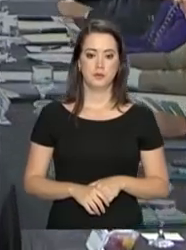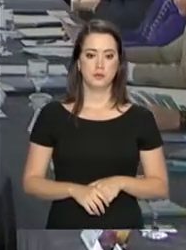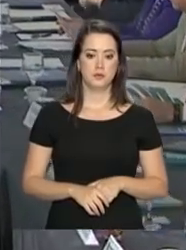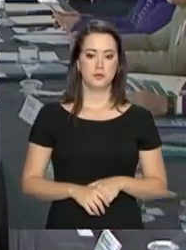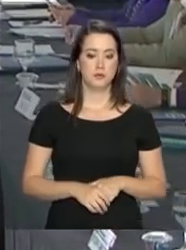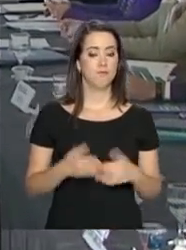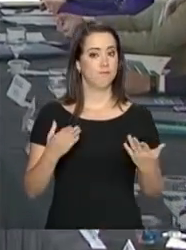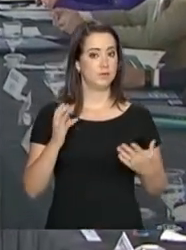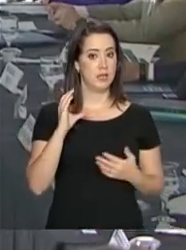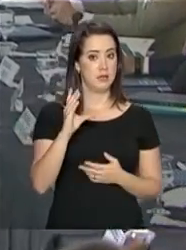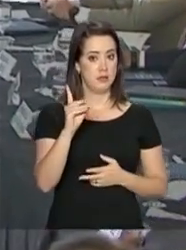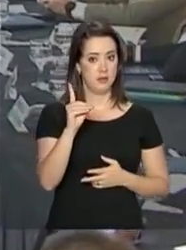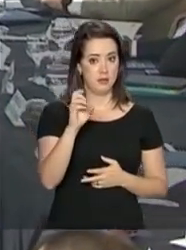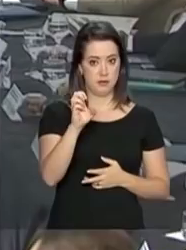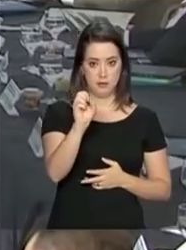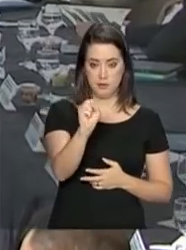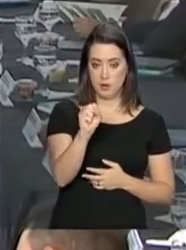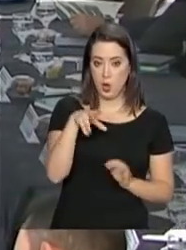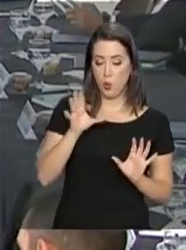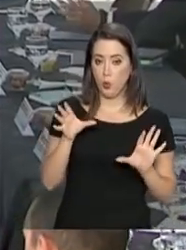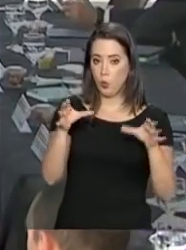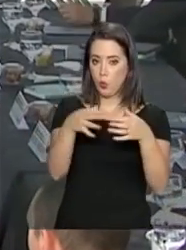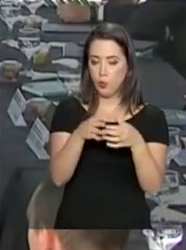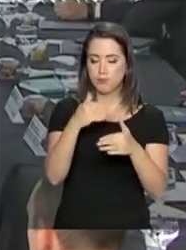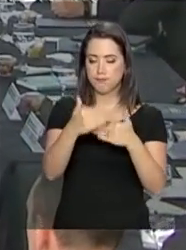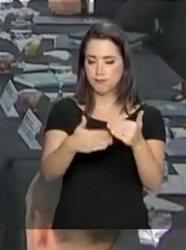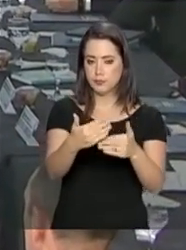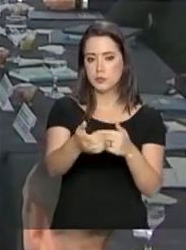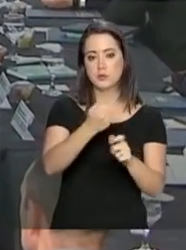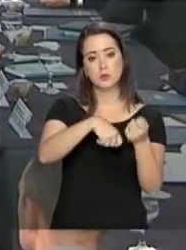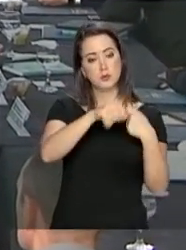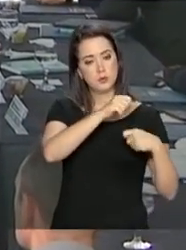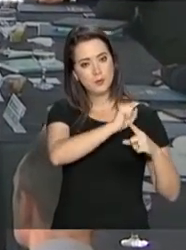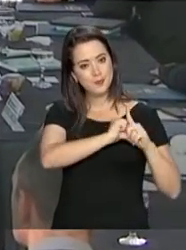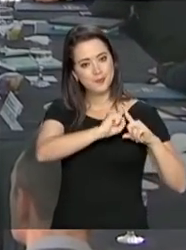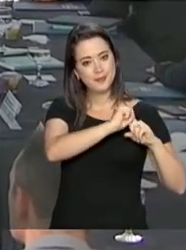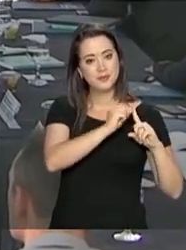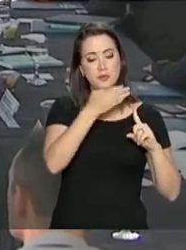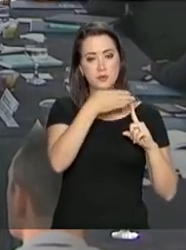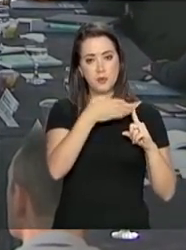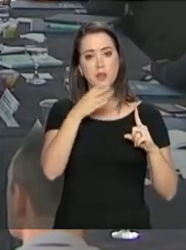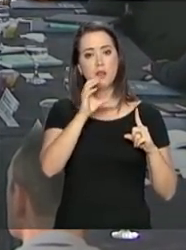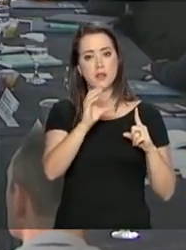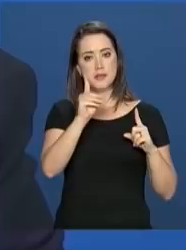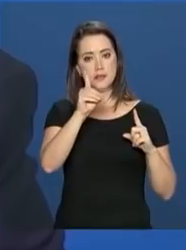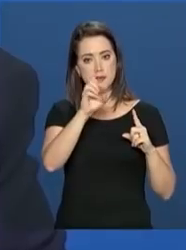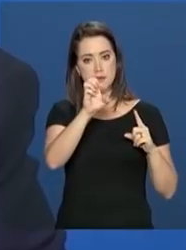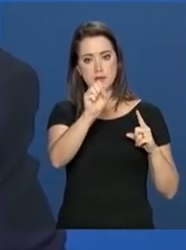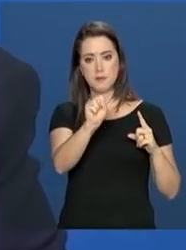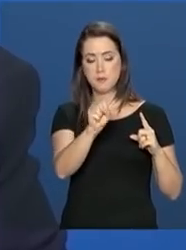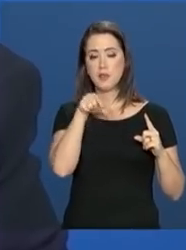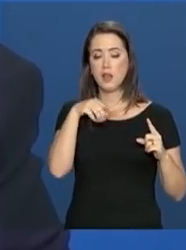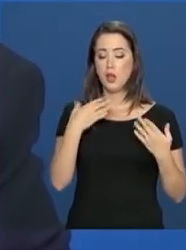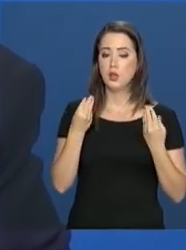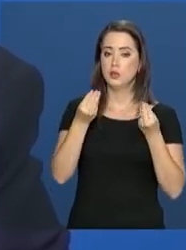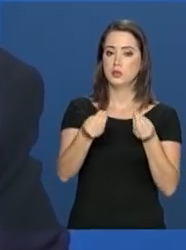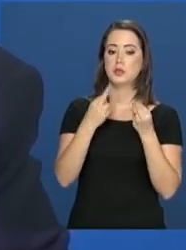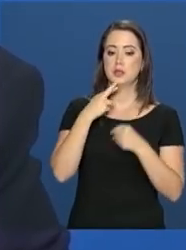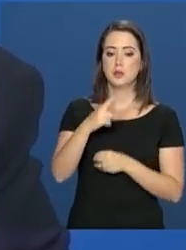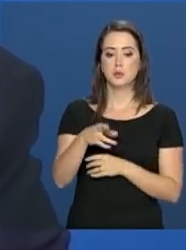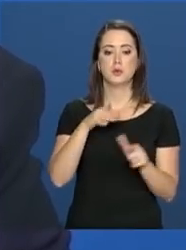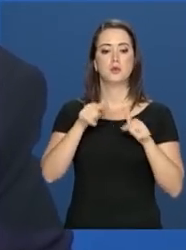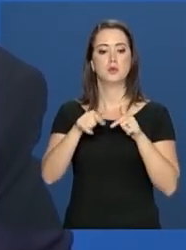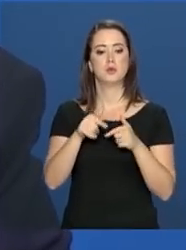No último encontro deste ano, o Conselho de Desenvolvimento Econômico e Social, o Conselhão, trouxe os resultados